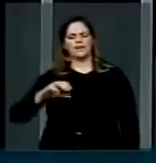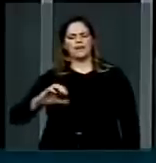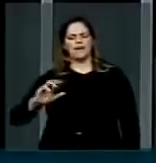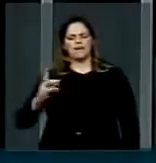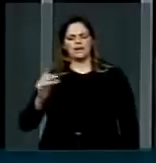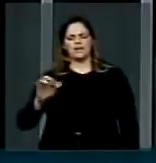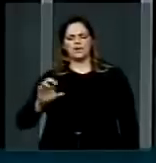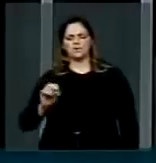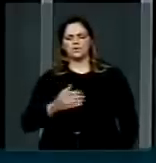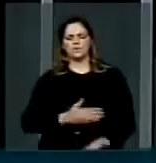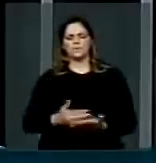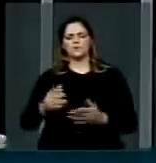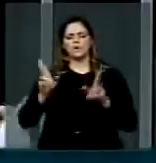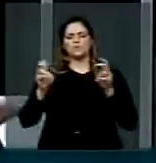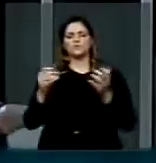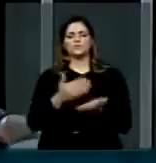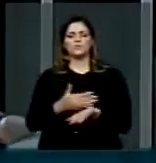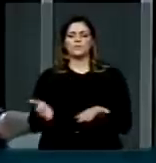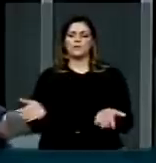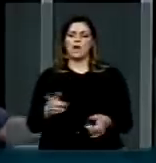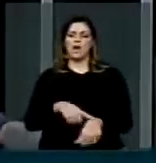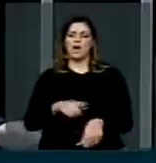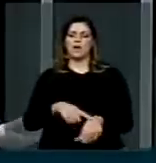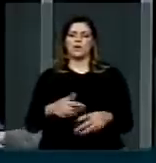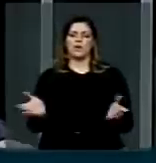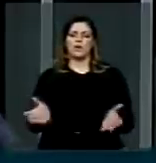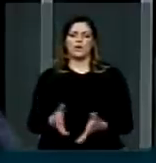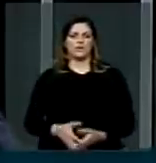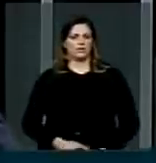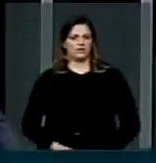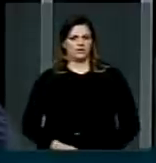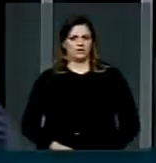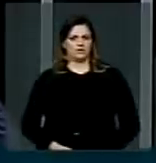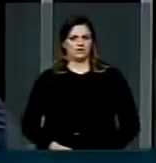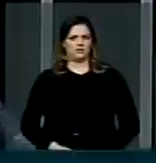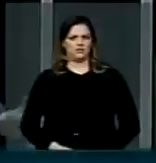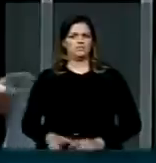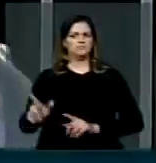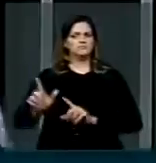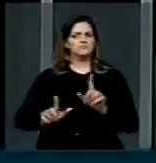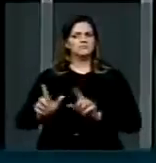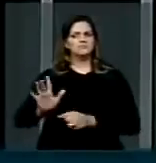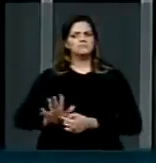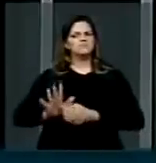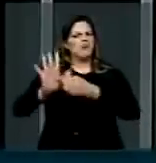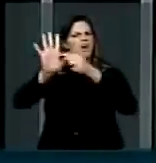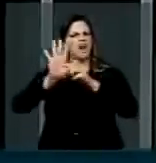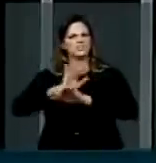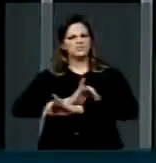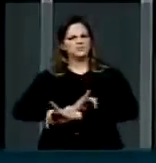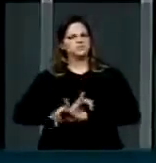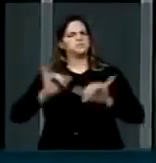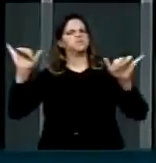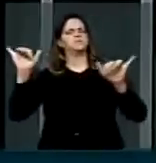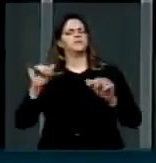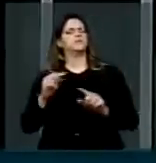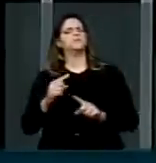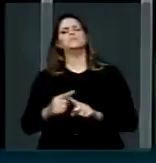momento... Conclui, presidente? Por que a mídia brasileira deu tanta ênfase à